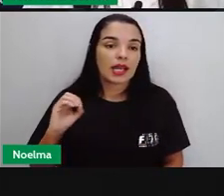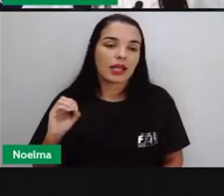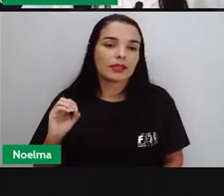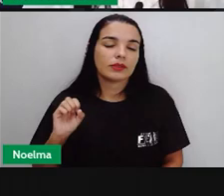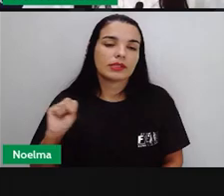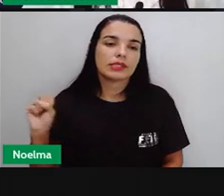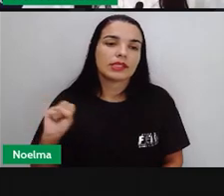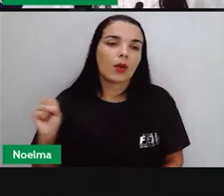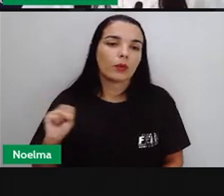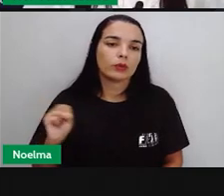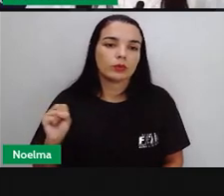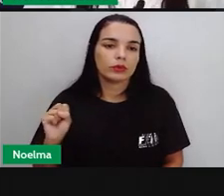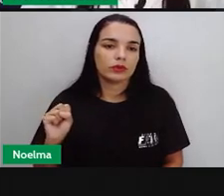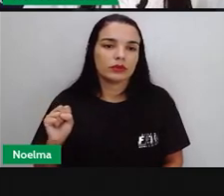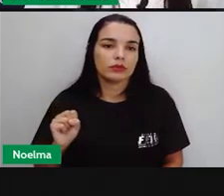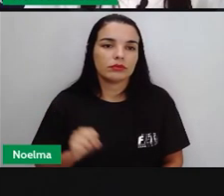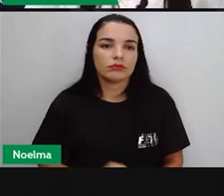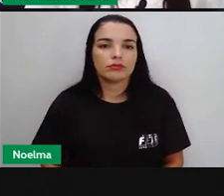Segundos